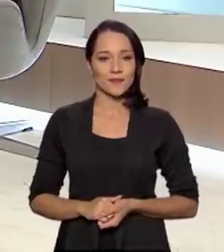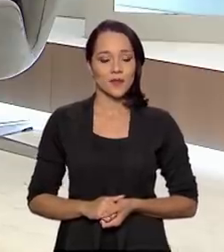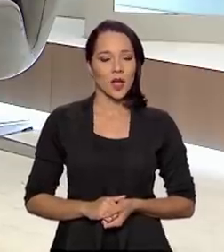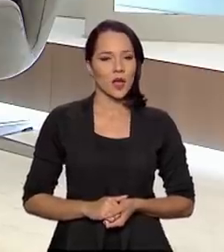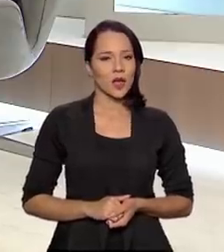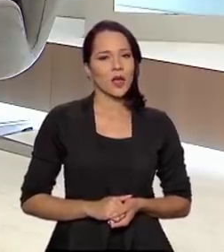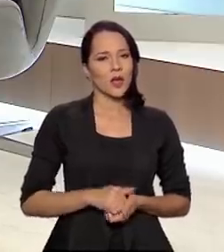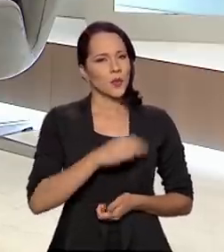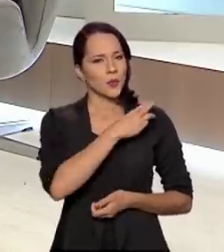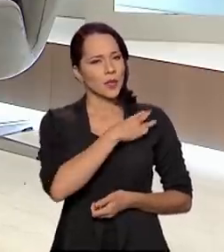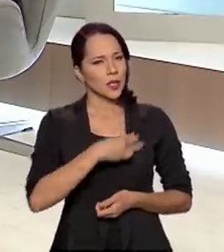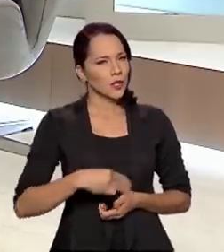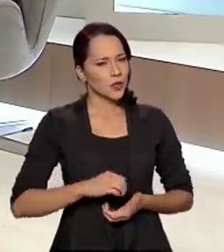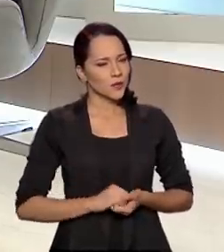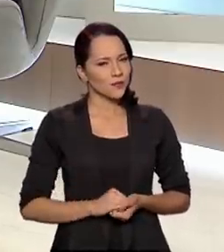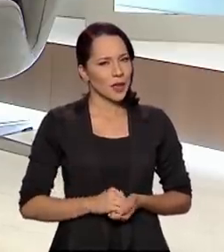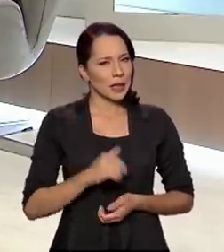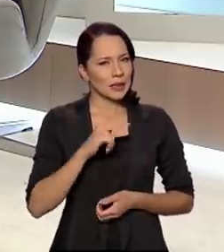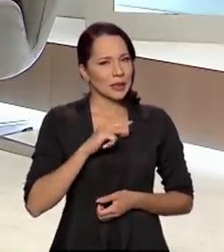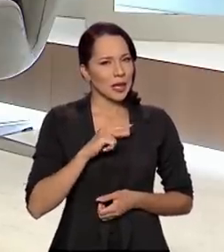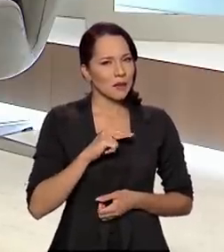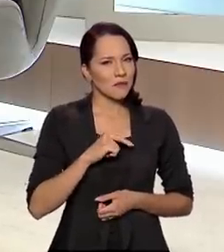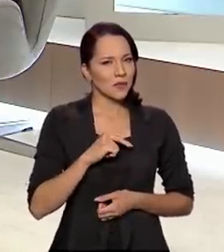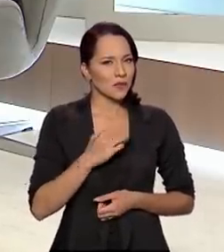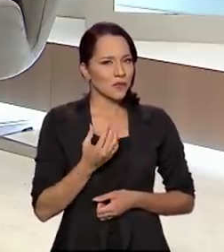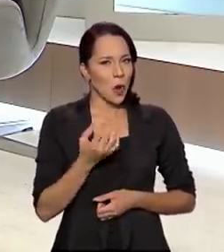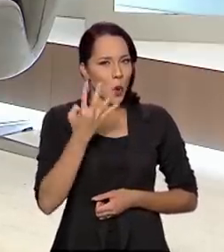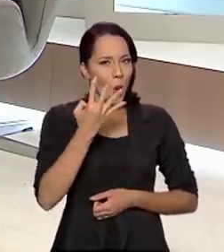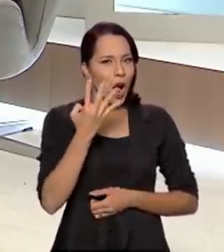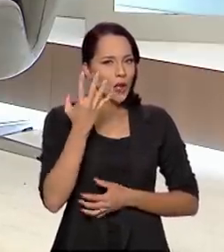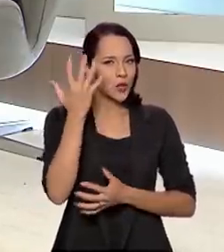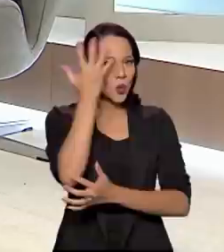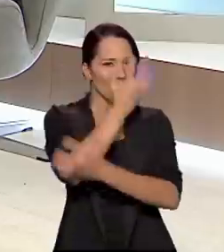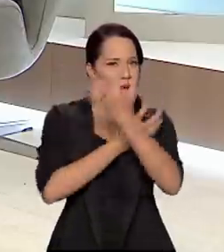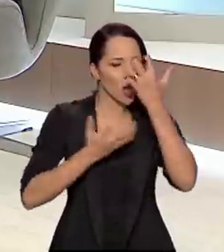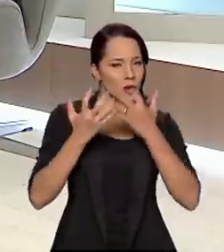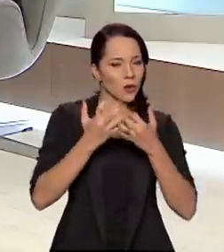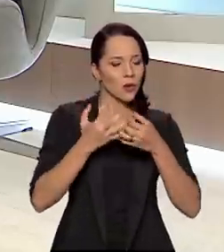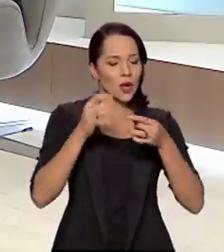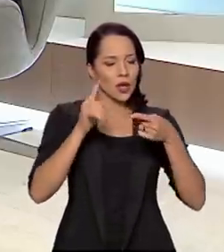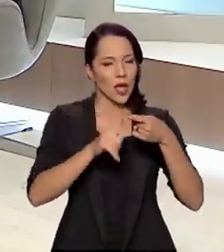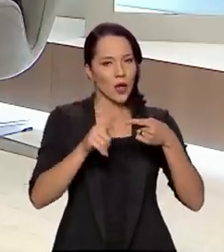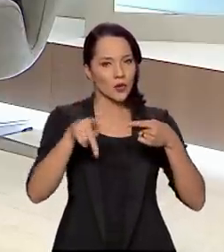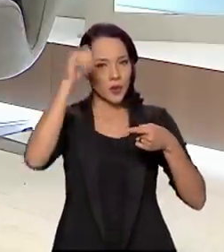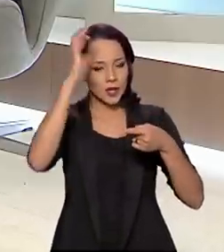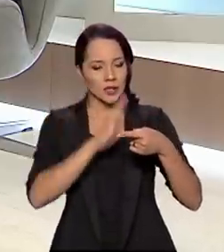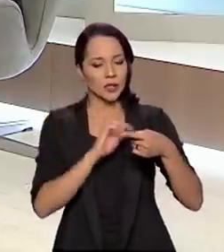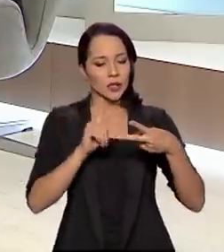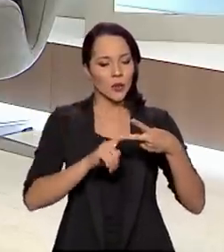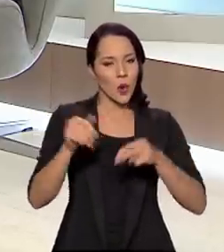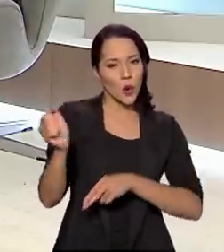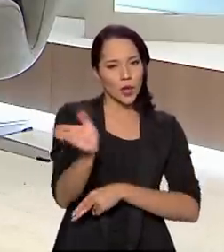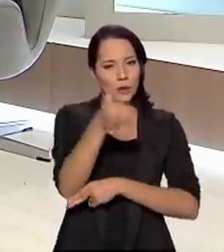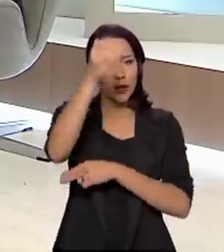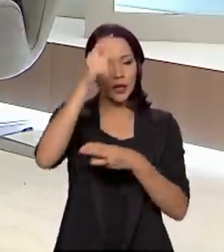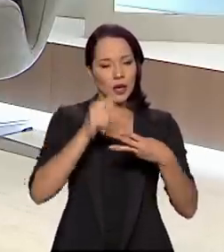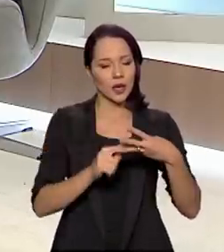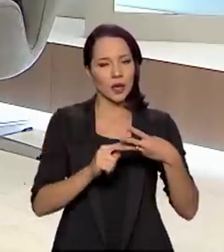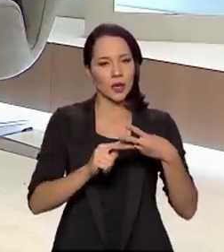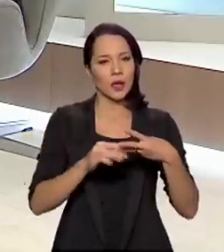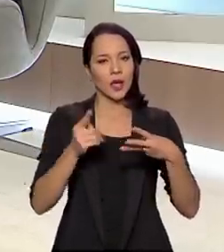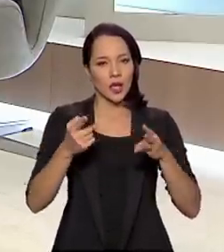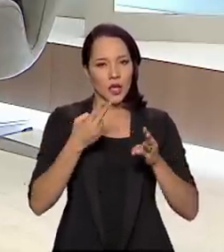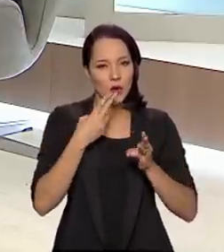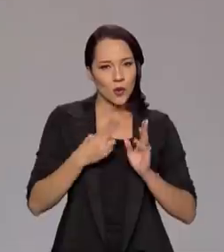Ministro, temos quatro símbolos nacionais, né? O hino nacional, a bandeira nacional, o brasão da República e o